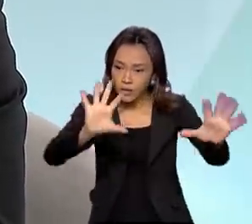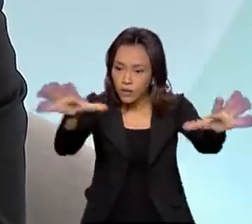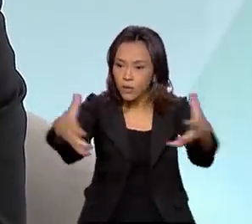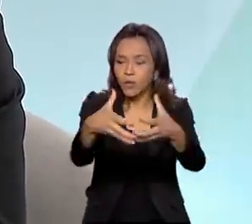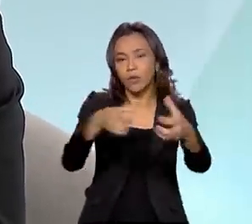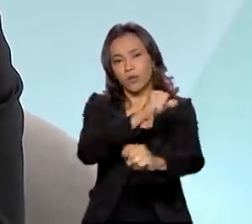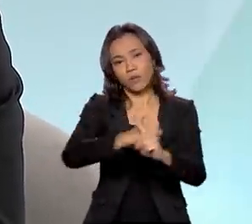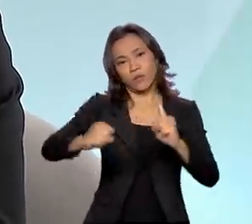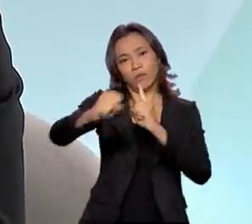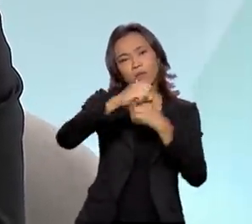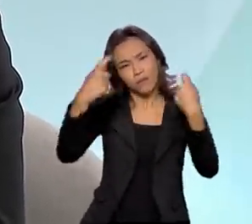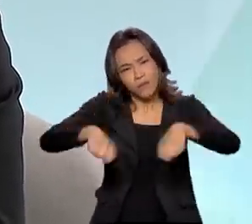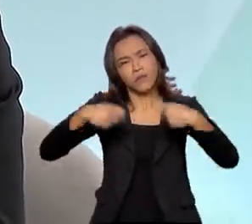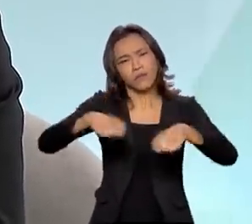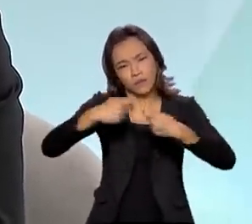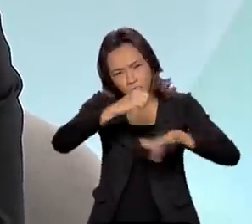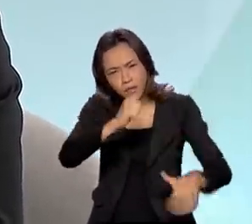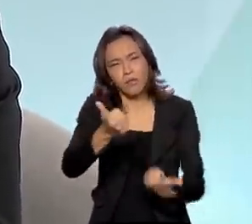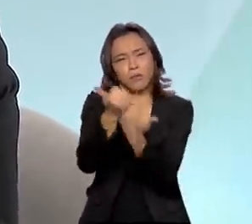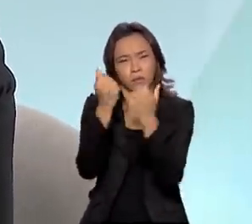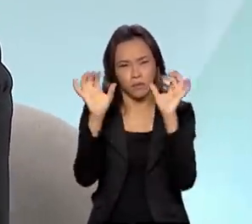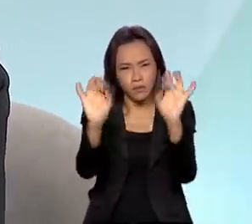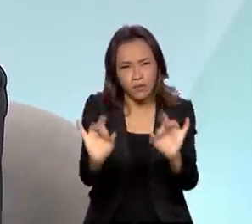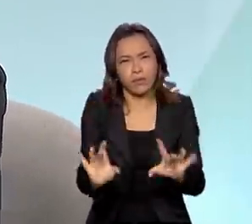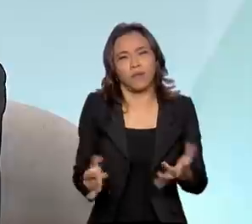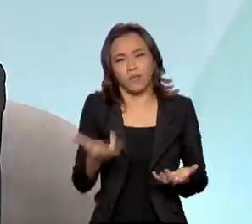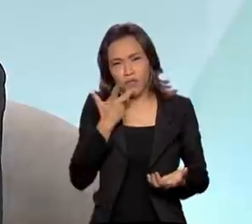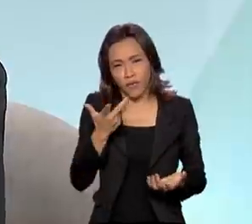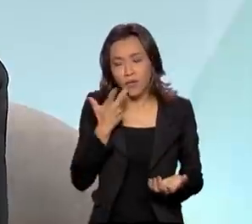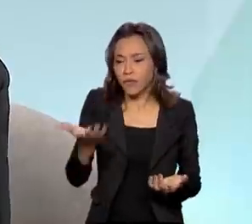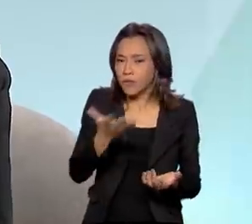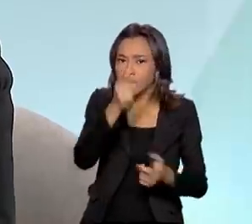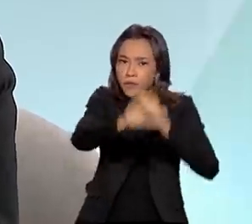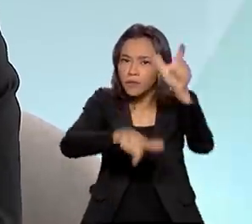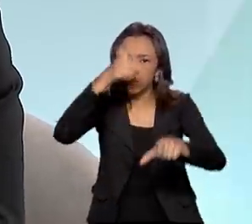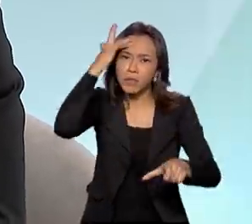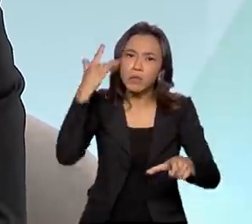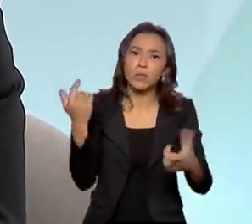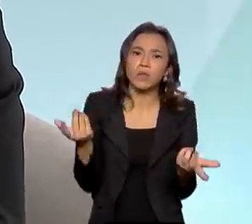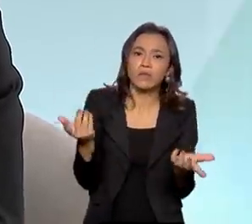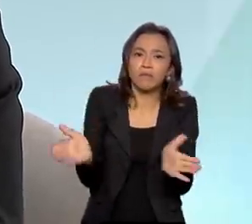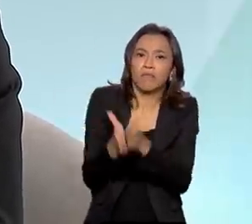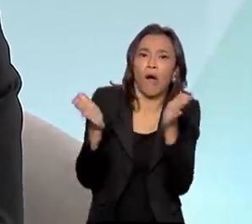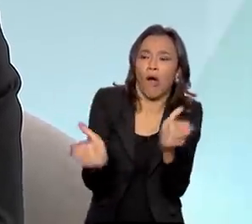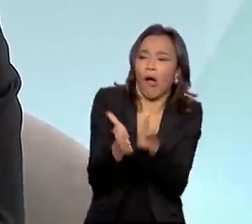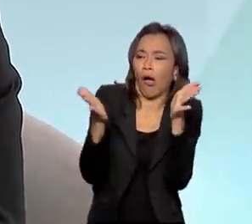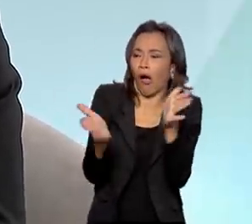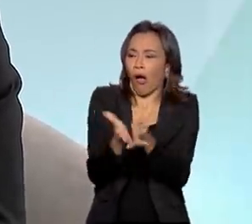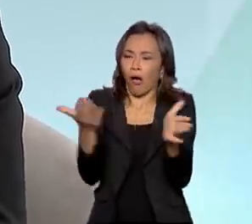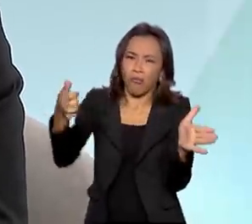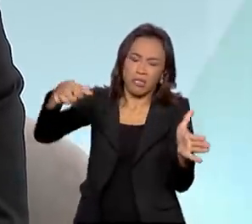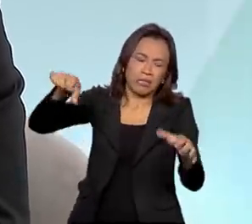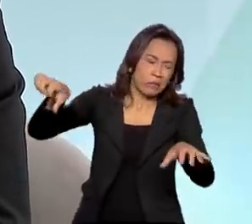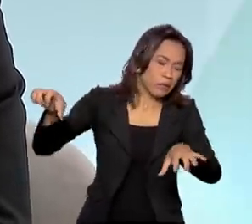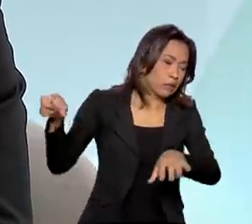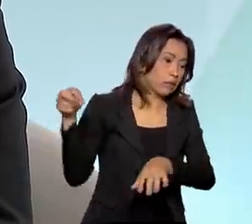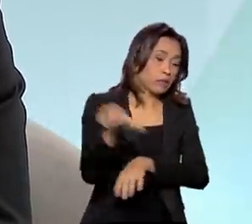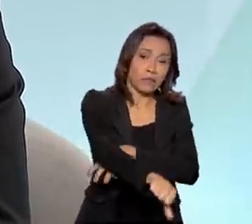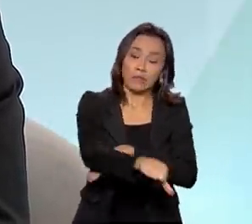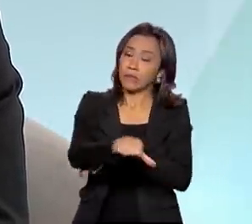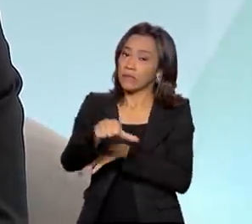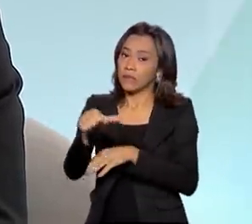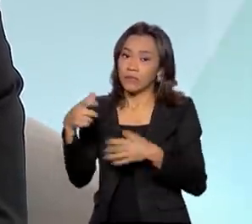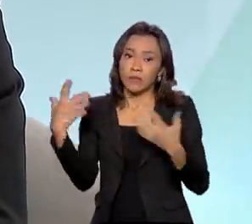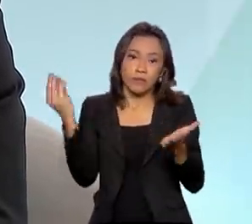que necessita de uma atenção especial. Estamos falando de população em situação de vulnerabilidade, pessoas que estão na linha da pobreza ou da